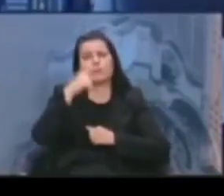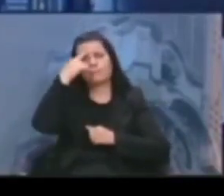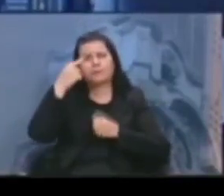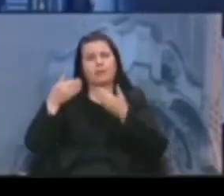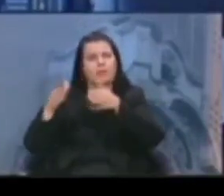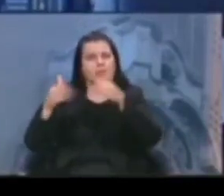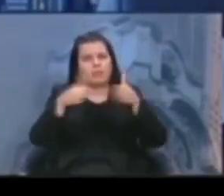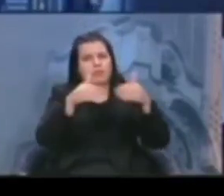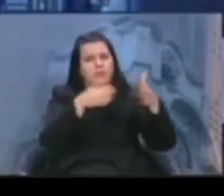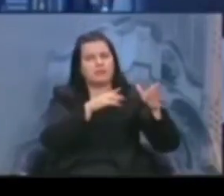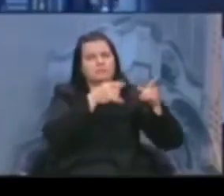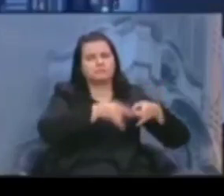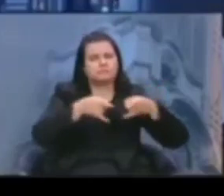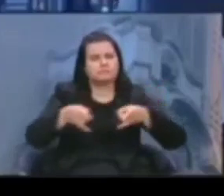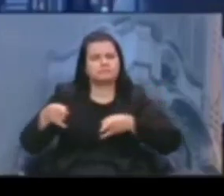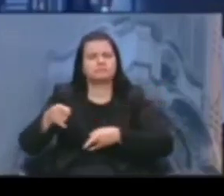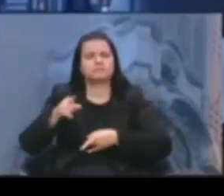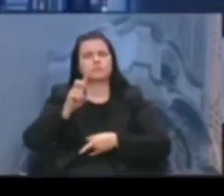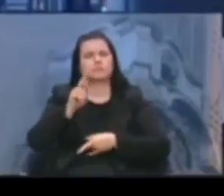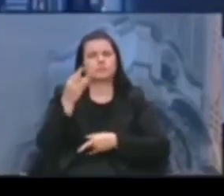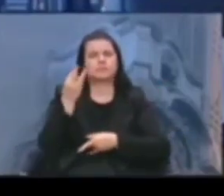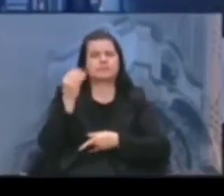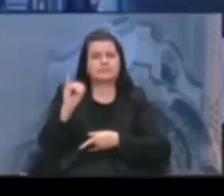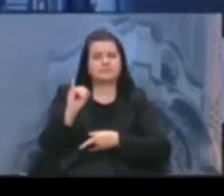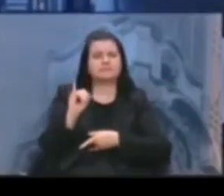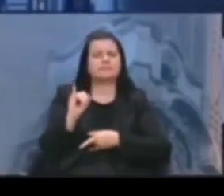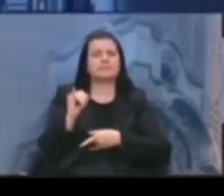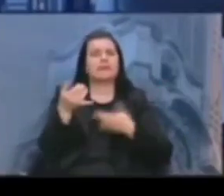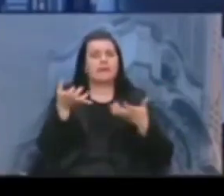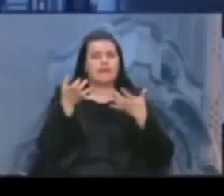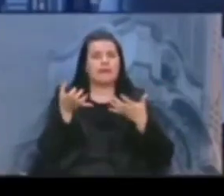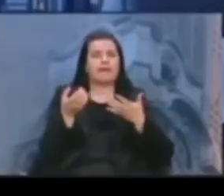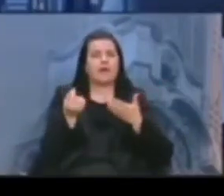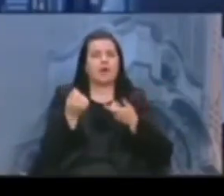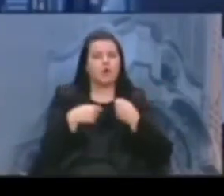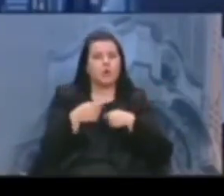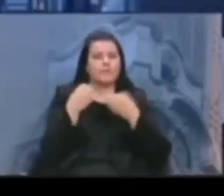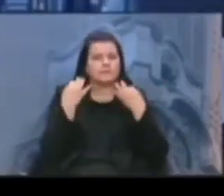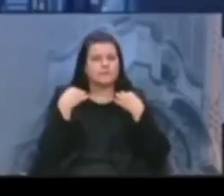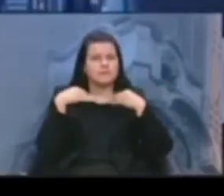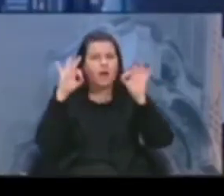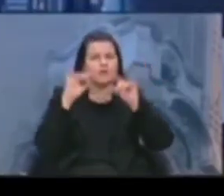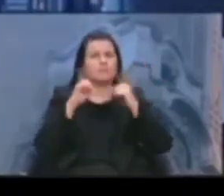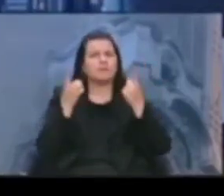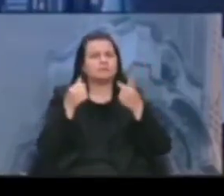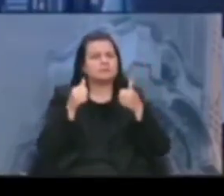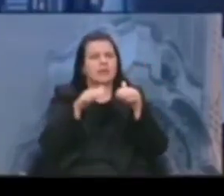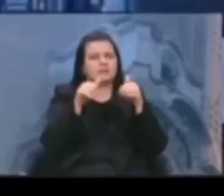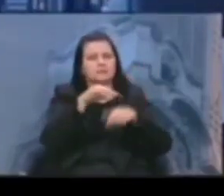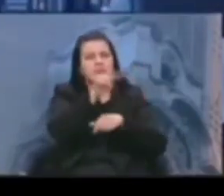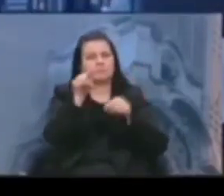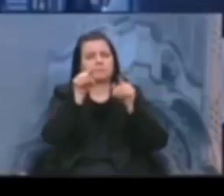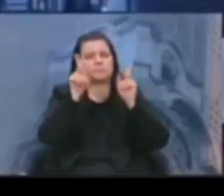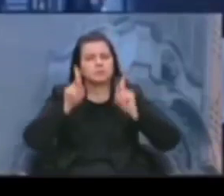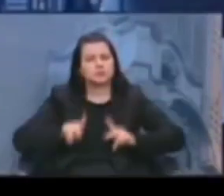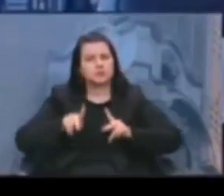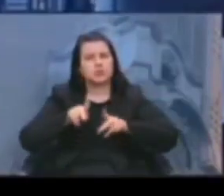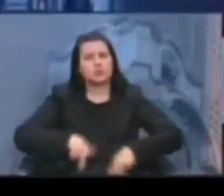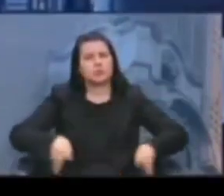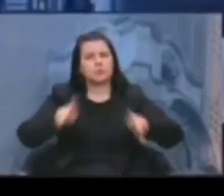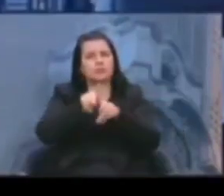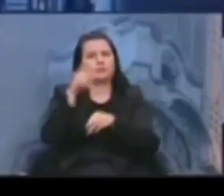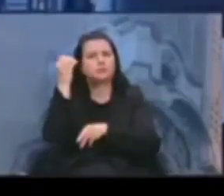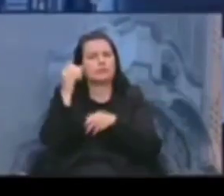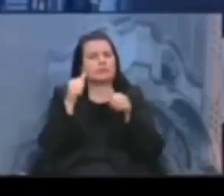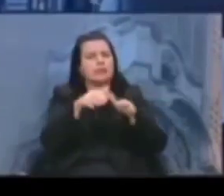UTI, com o suposto objetivo de salvar a economia, empurrando as pessoas, a população de Porto Alegre para a